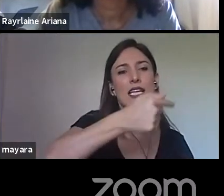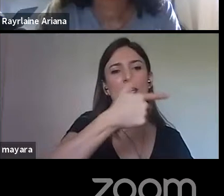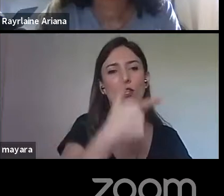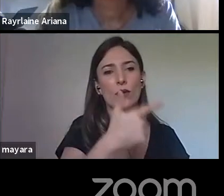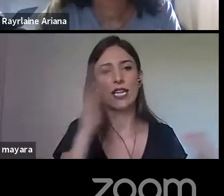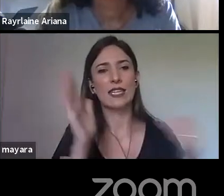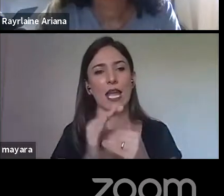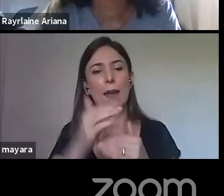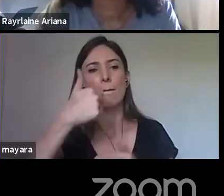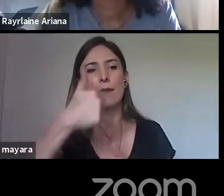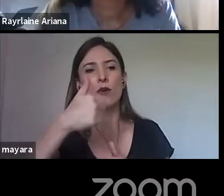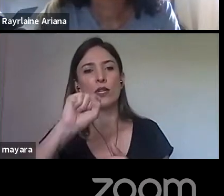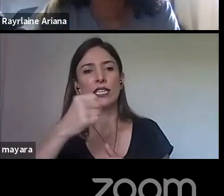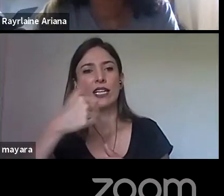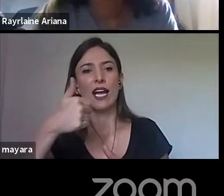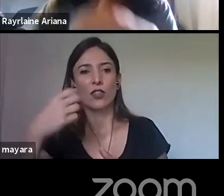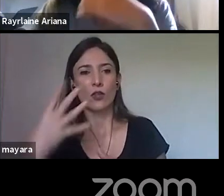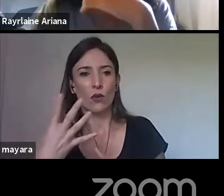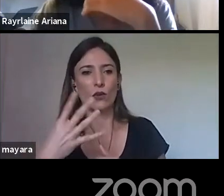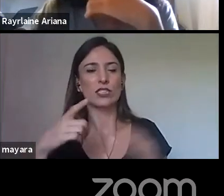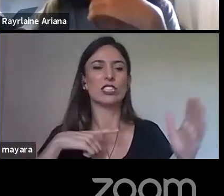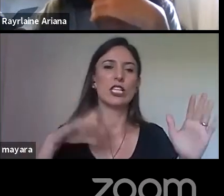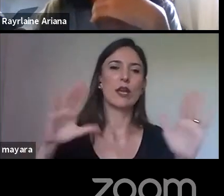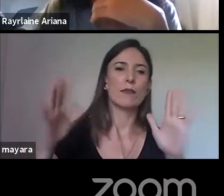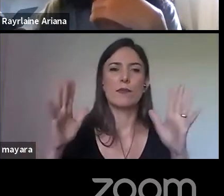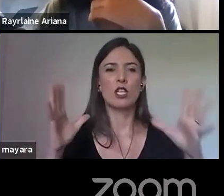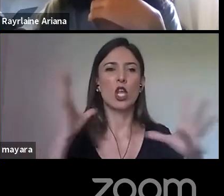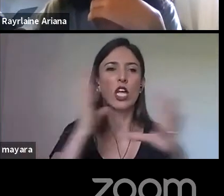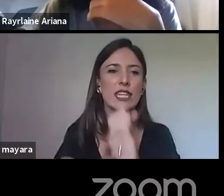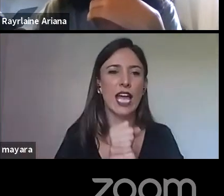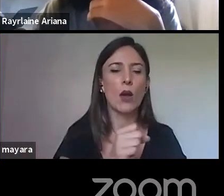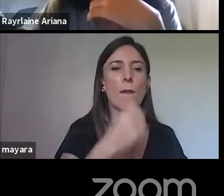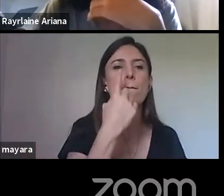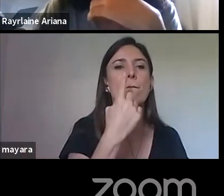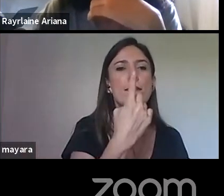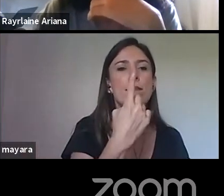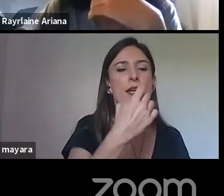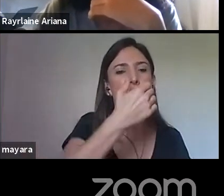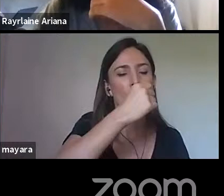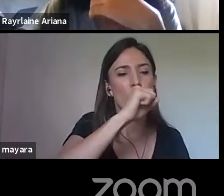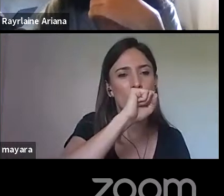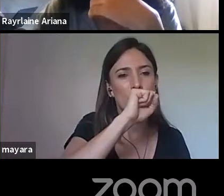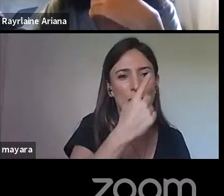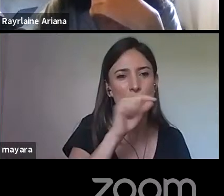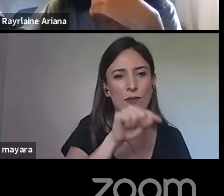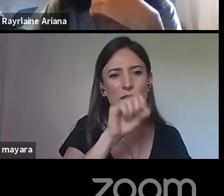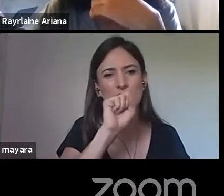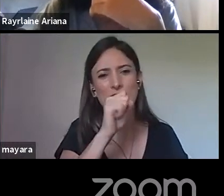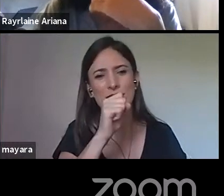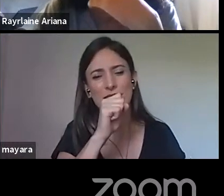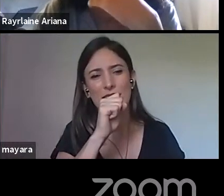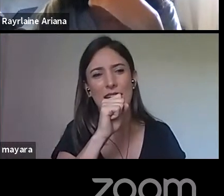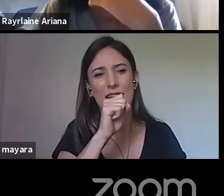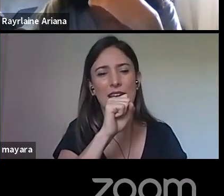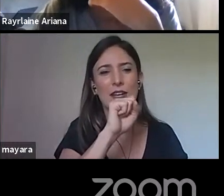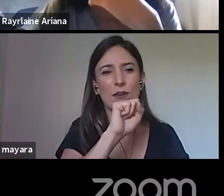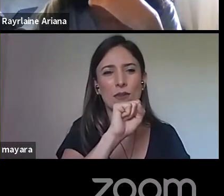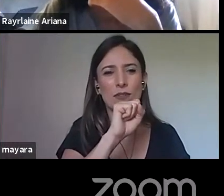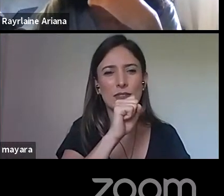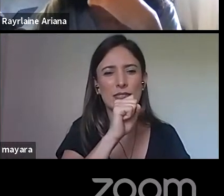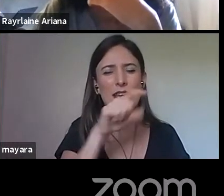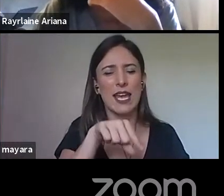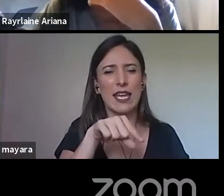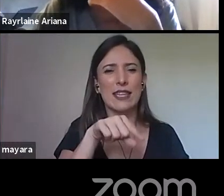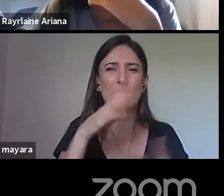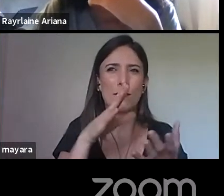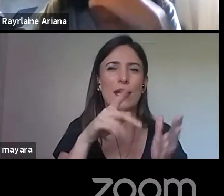total de 81 docentes de cadeiras de primeiras letras e de gramática latina, que ela investigou, é